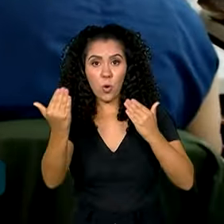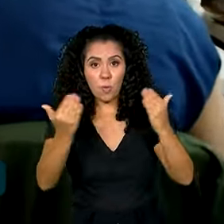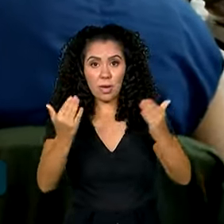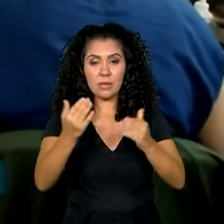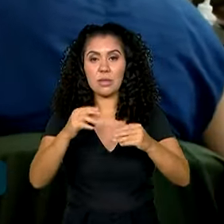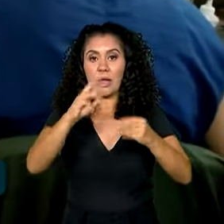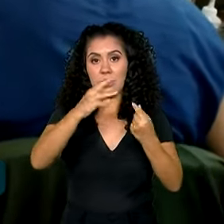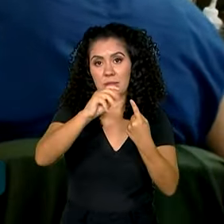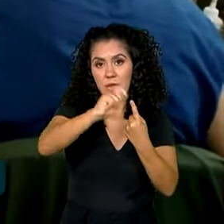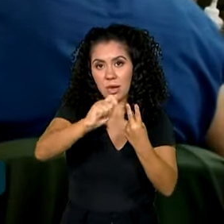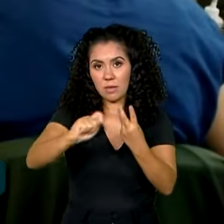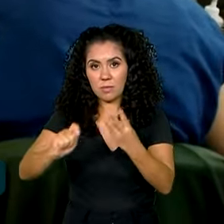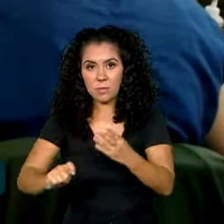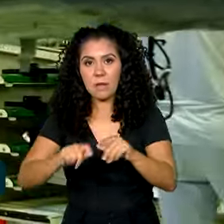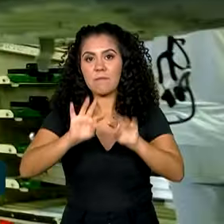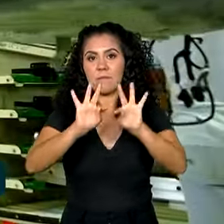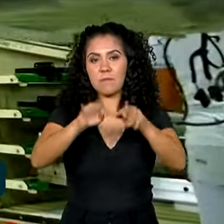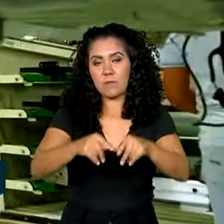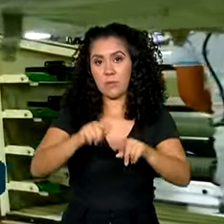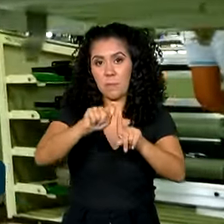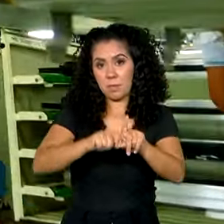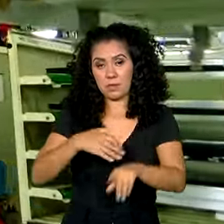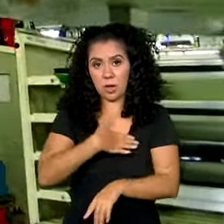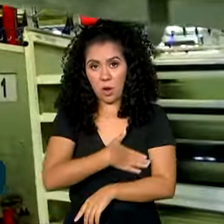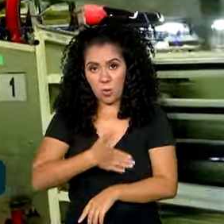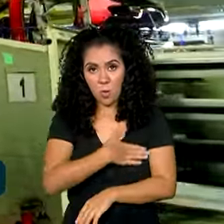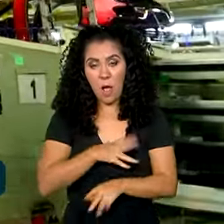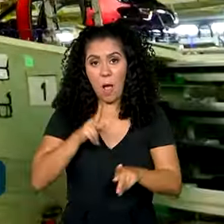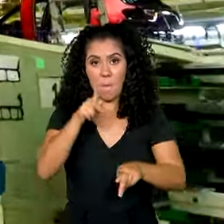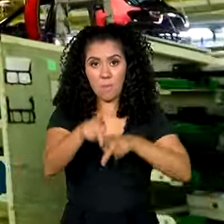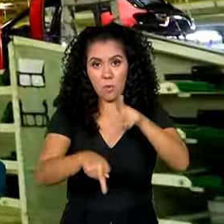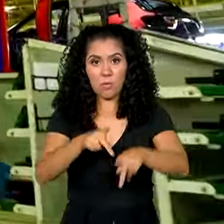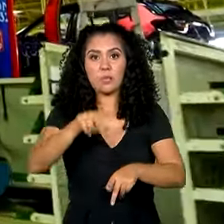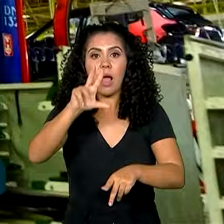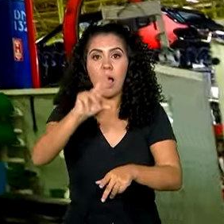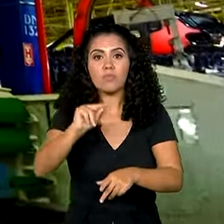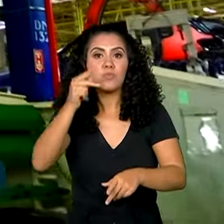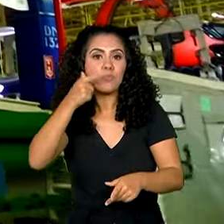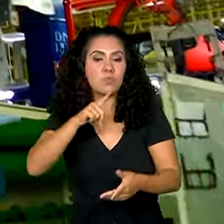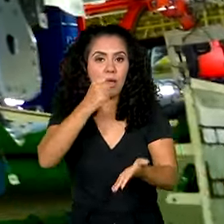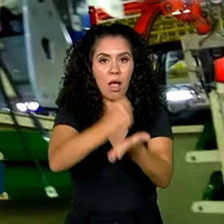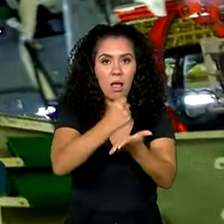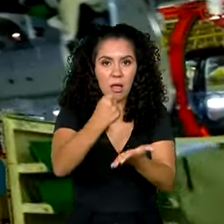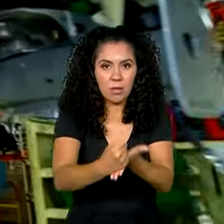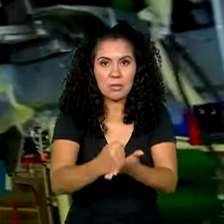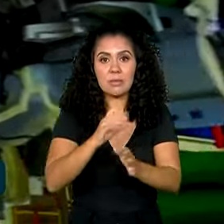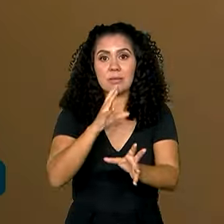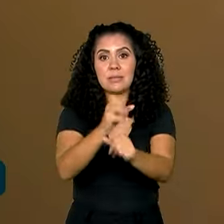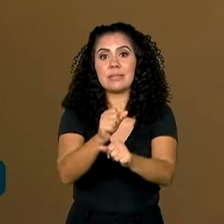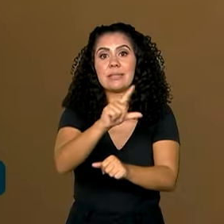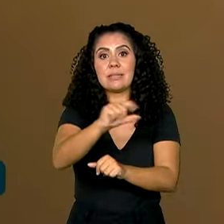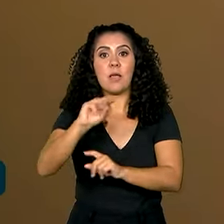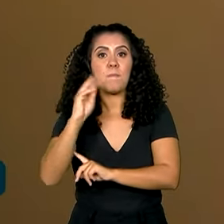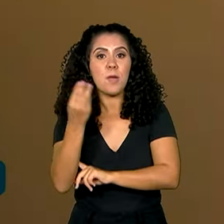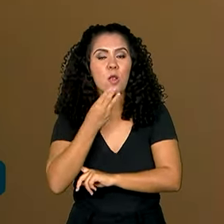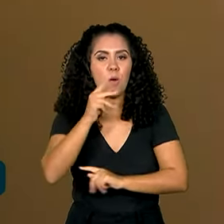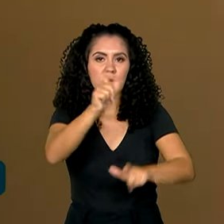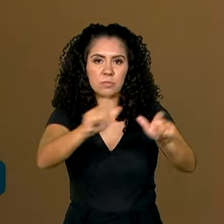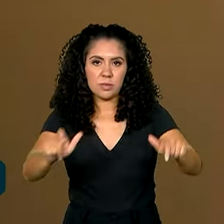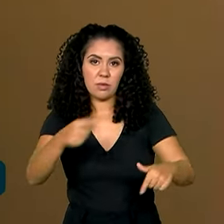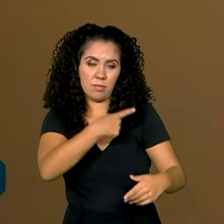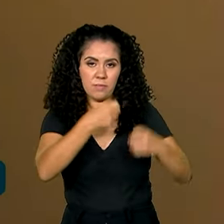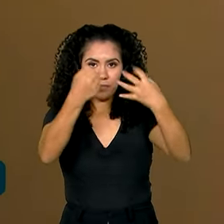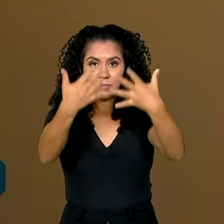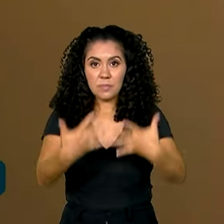trimestre encerrado em agosto. A população ocupada ficou em 100 milhões de pessoas. A expansão